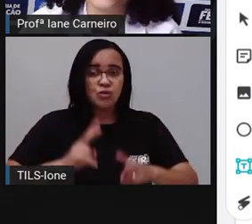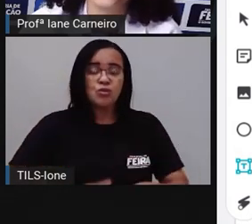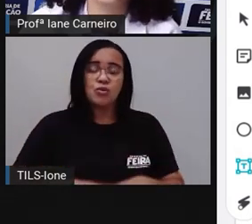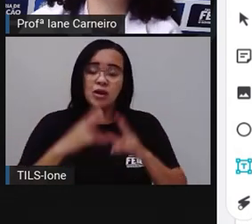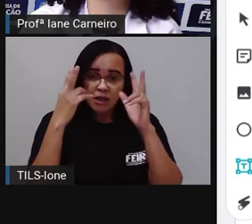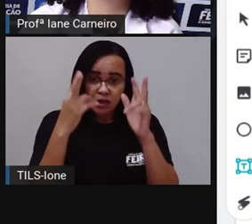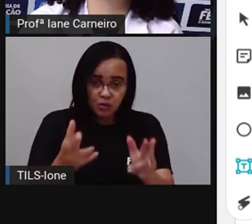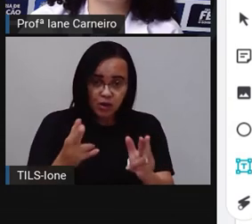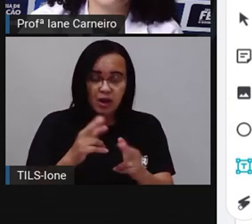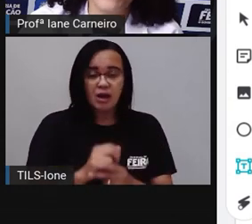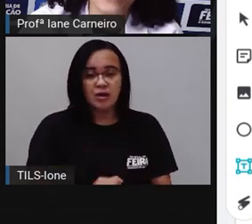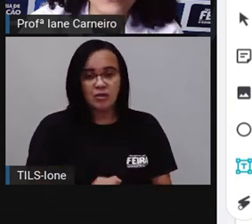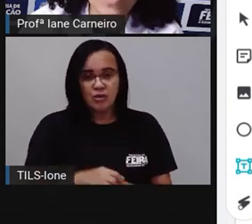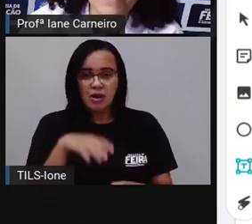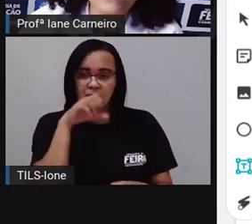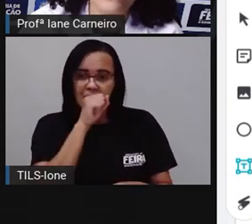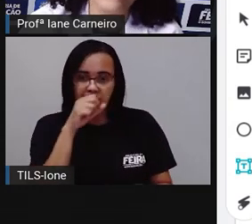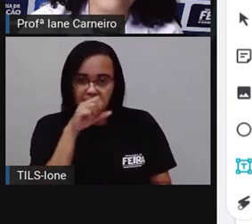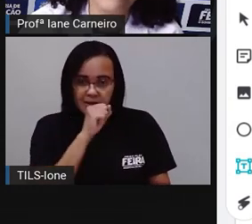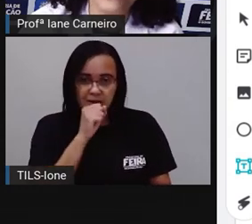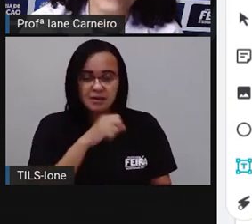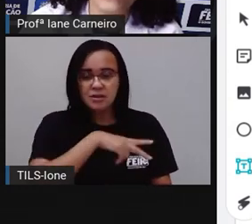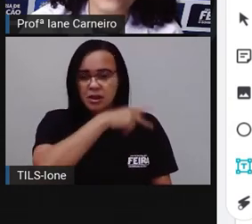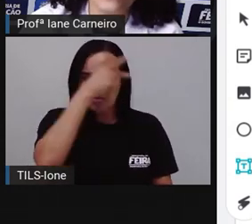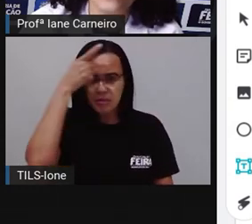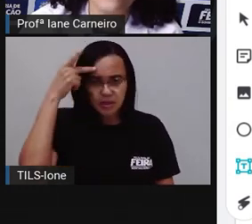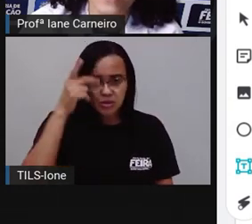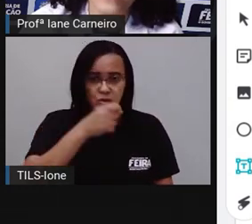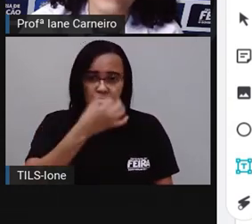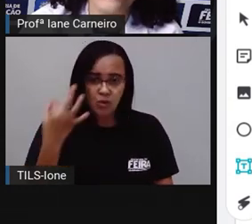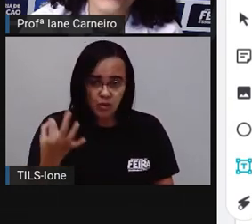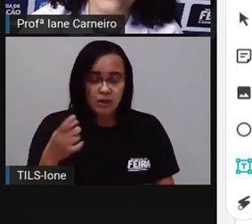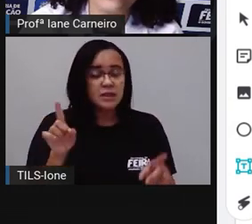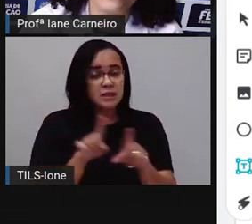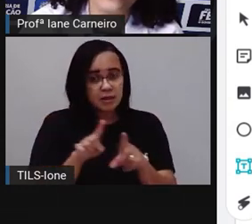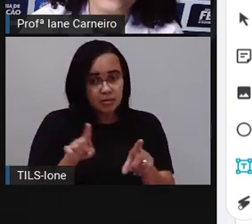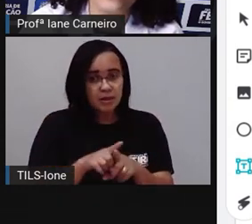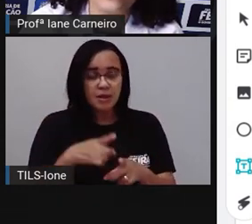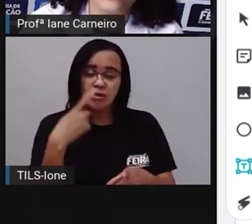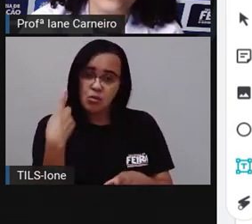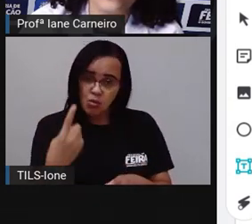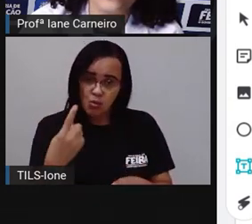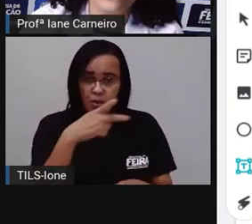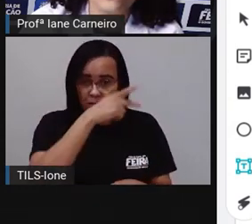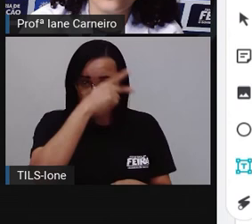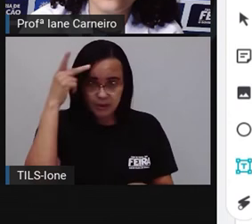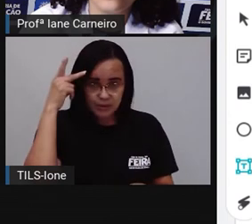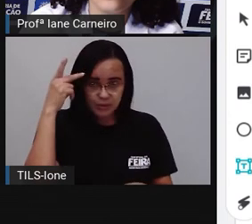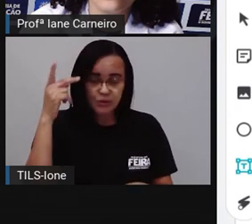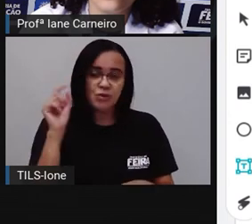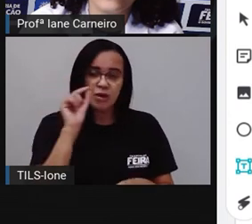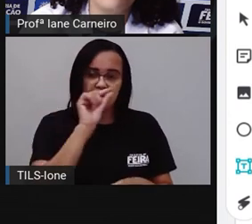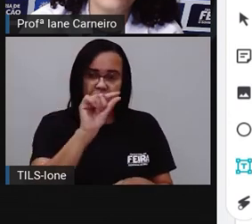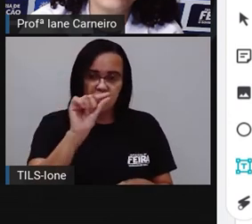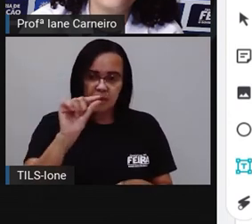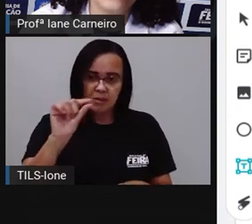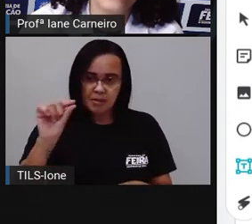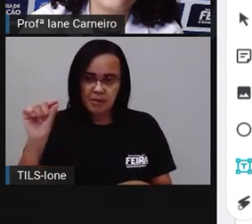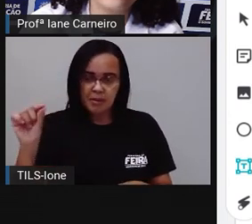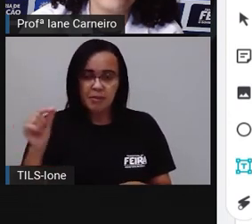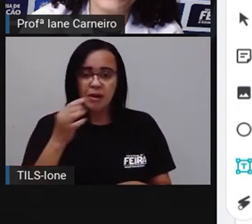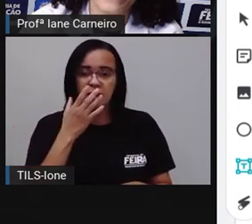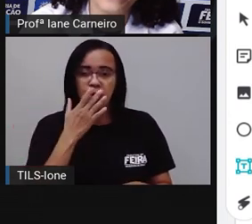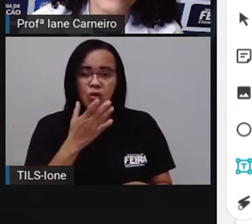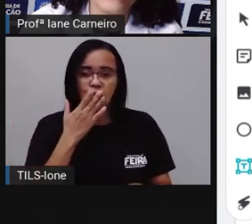quantas pessoas? Também uma pessoa. A gente vem aqui, ó, no laranja, ó, e pinta de